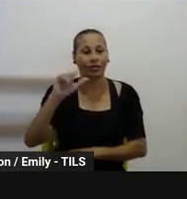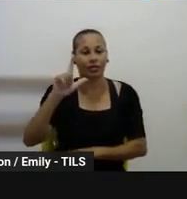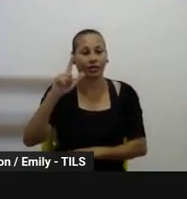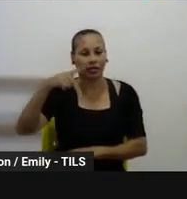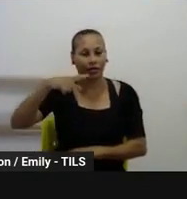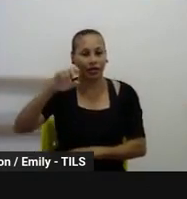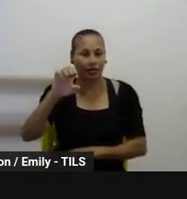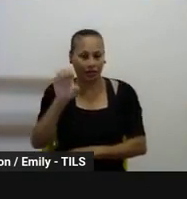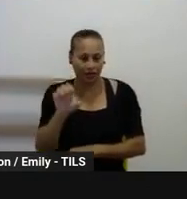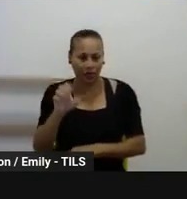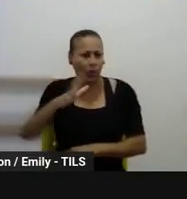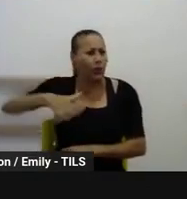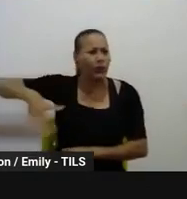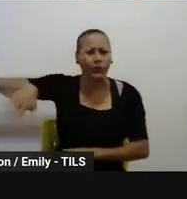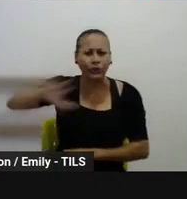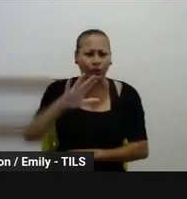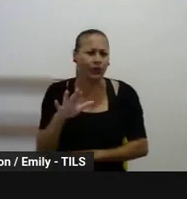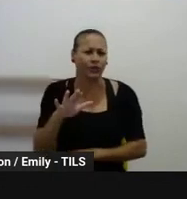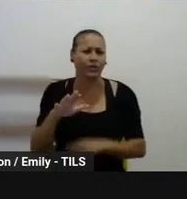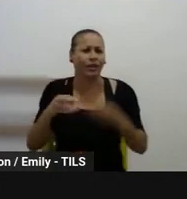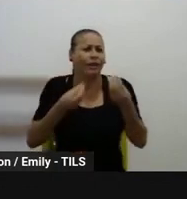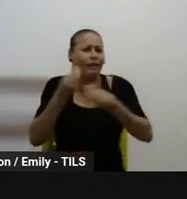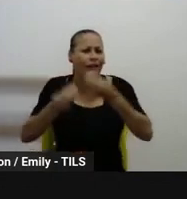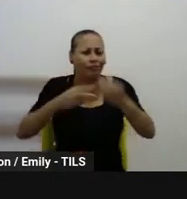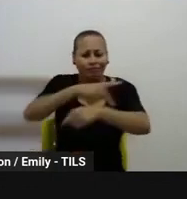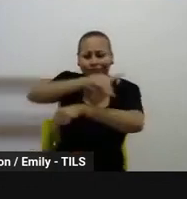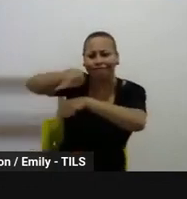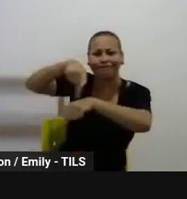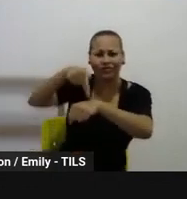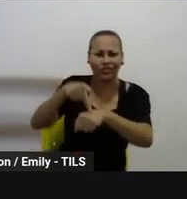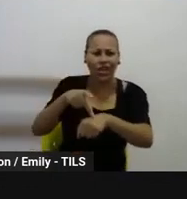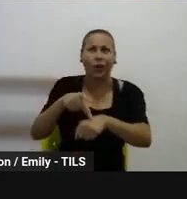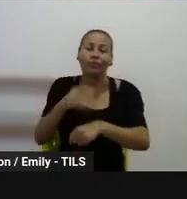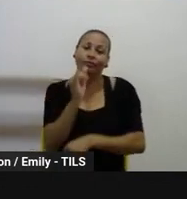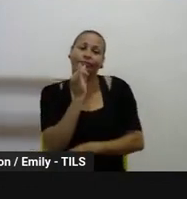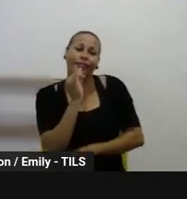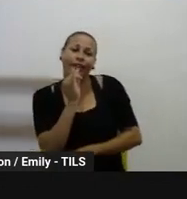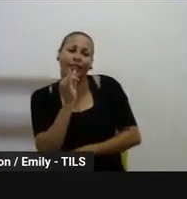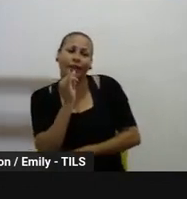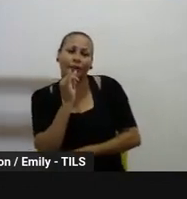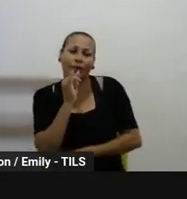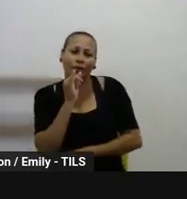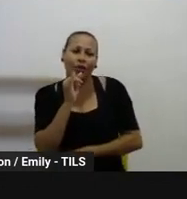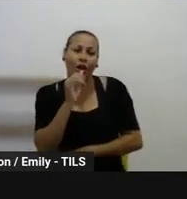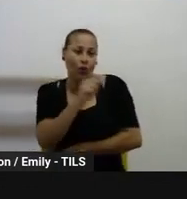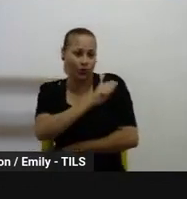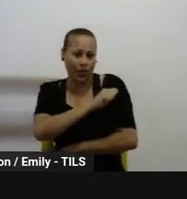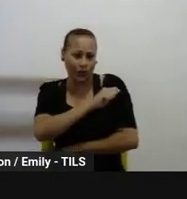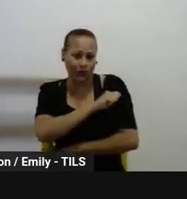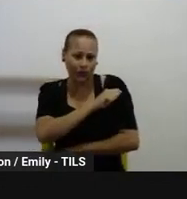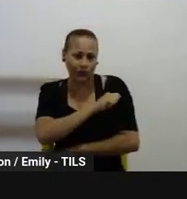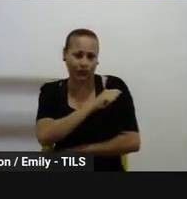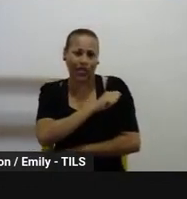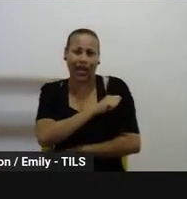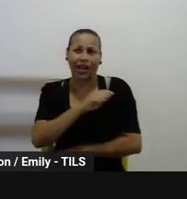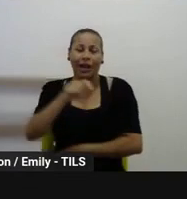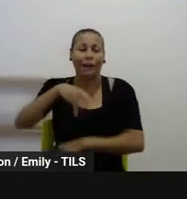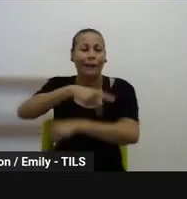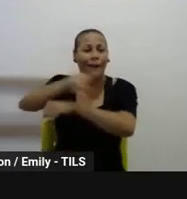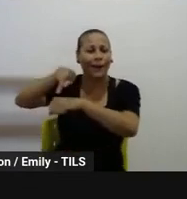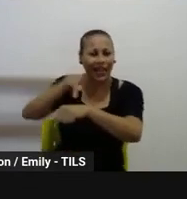chat, esses estudantes internacionais aos quais está se referindo são refugiados? Também, né, eles podem ser